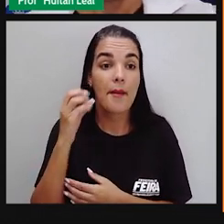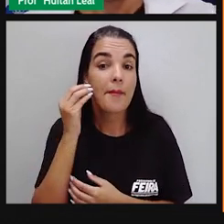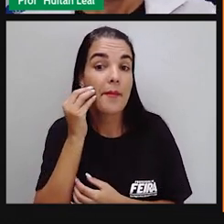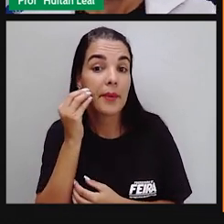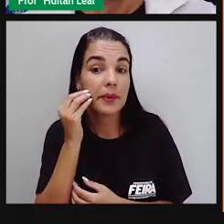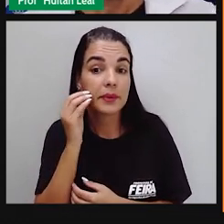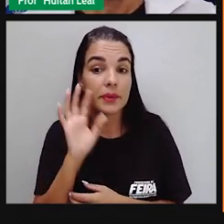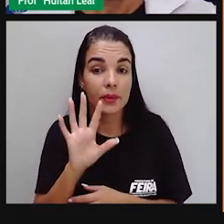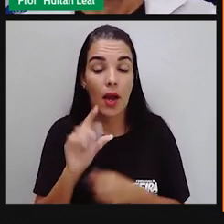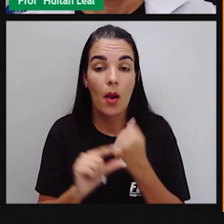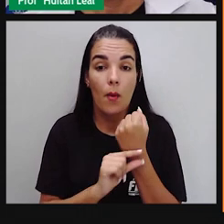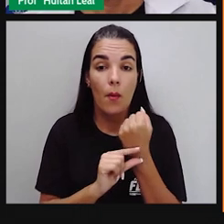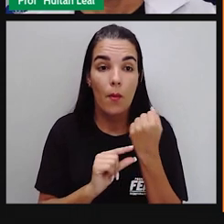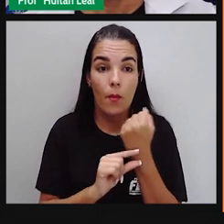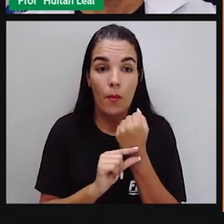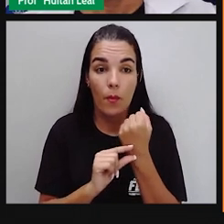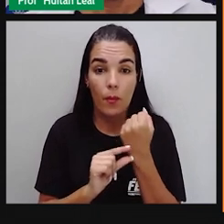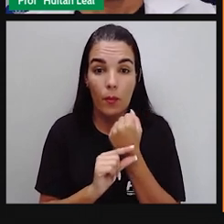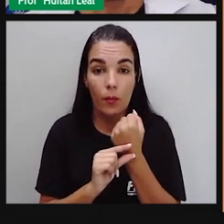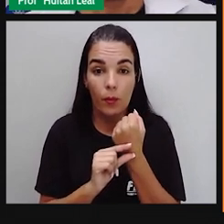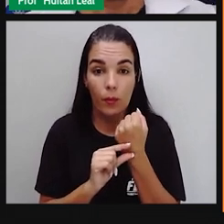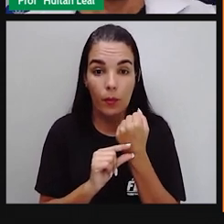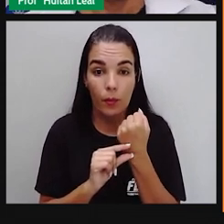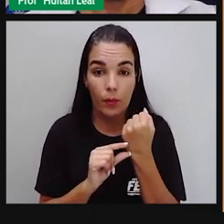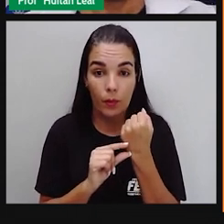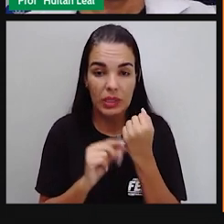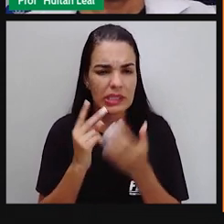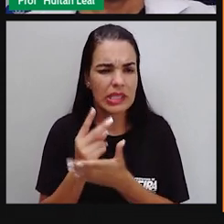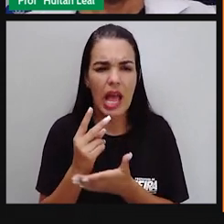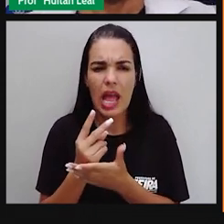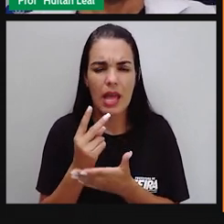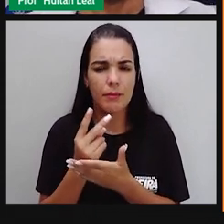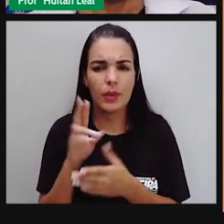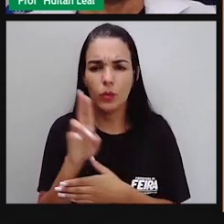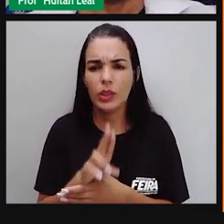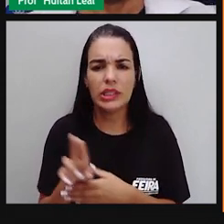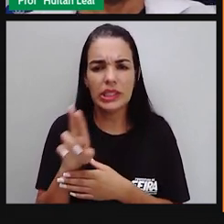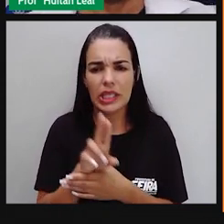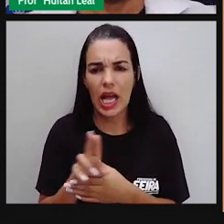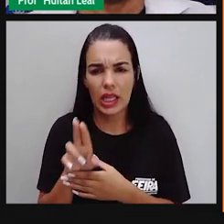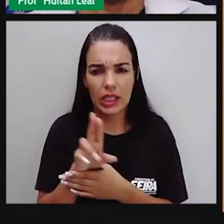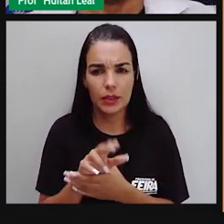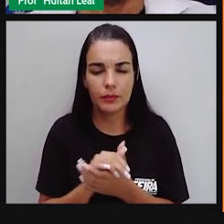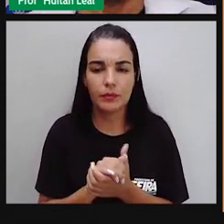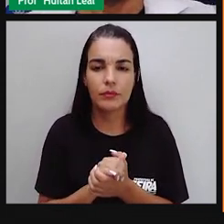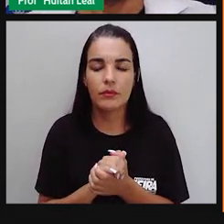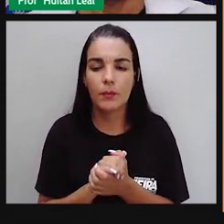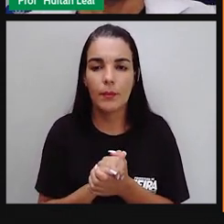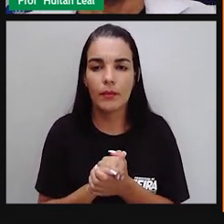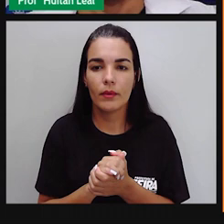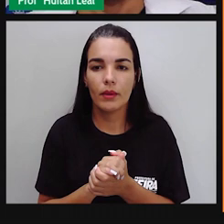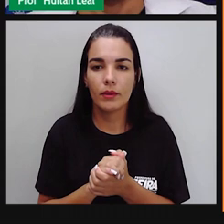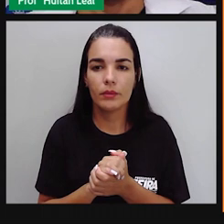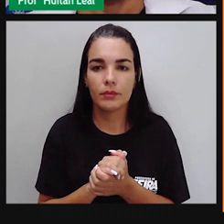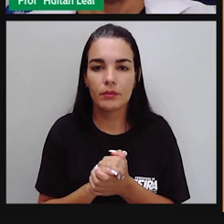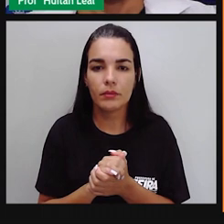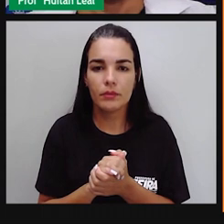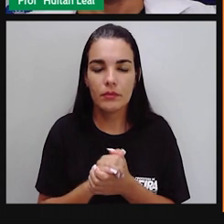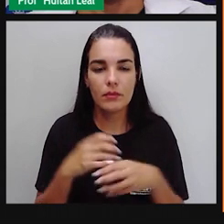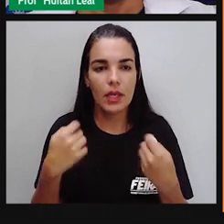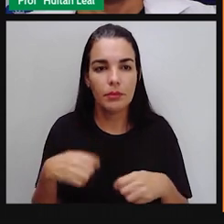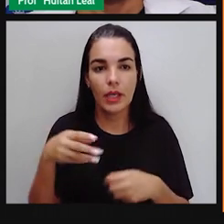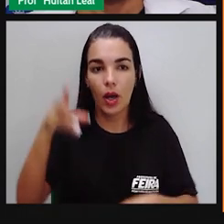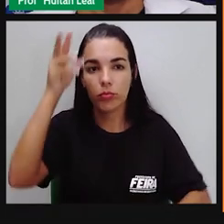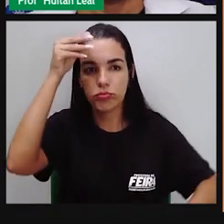que são utilizadas com mais frequência para vocês observarem e